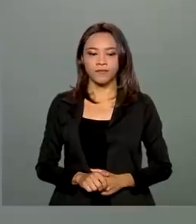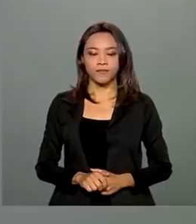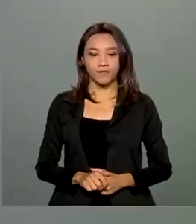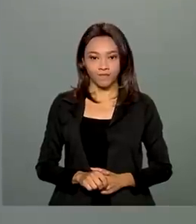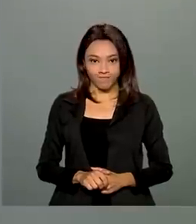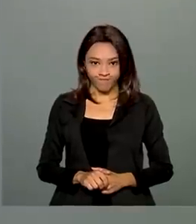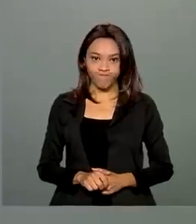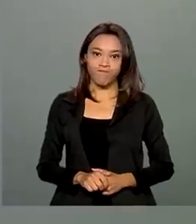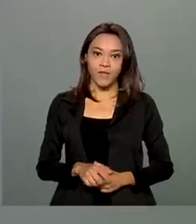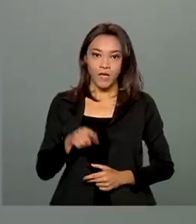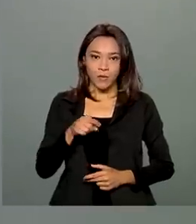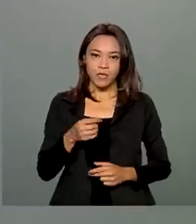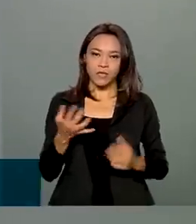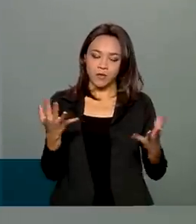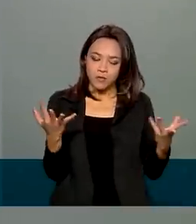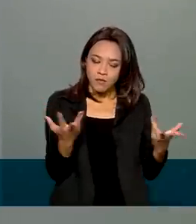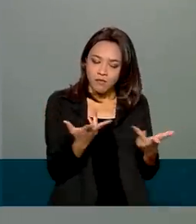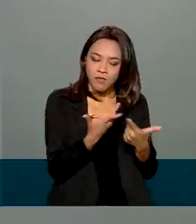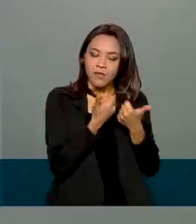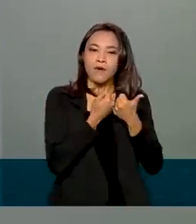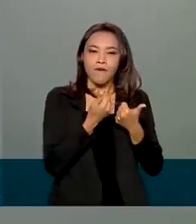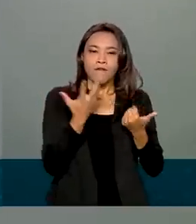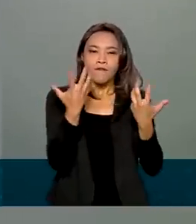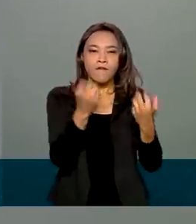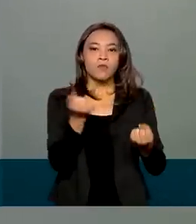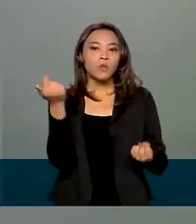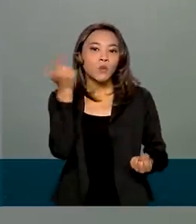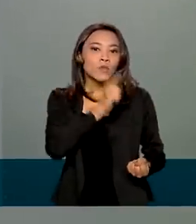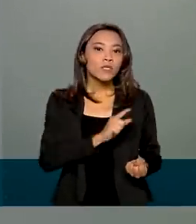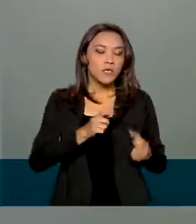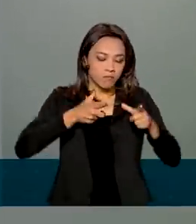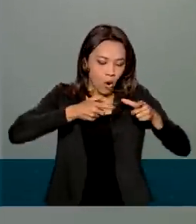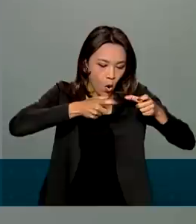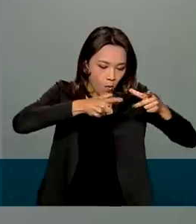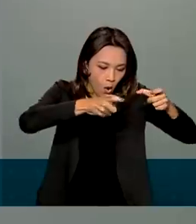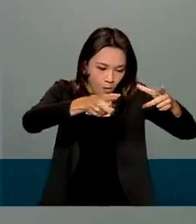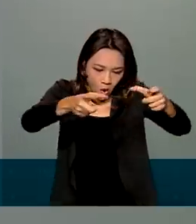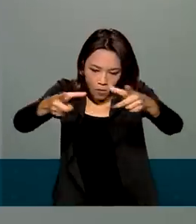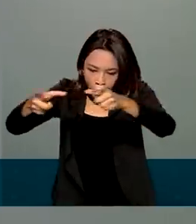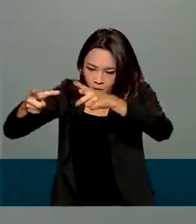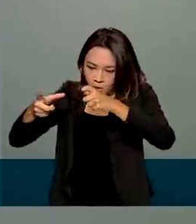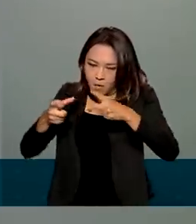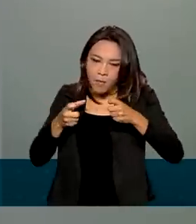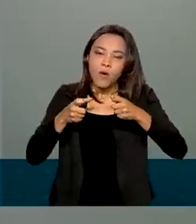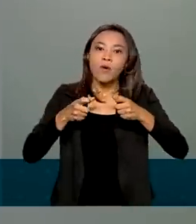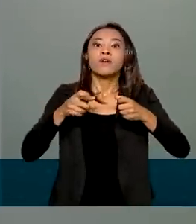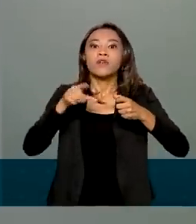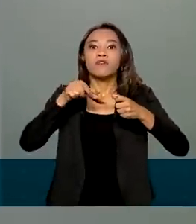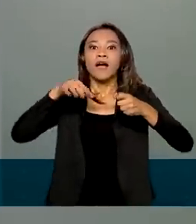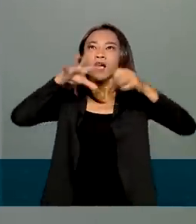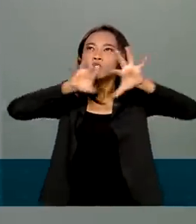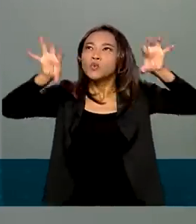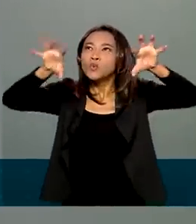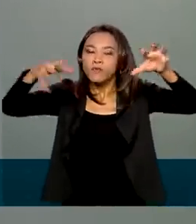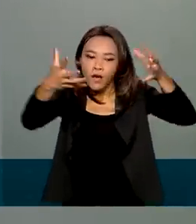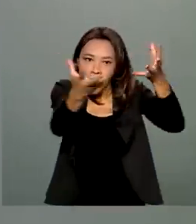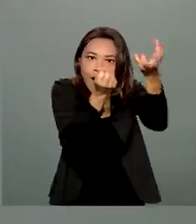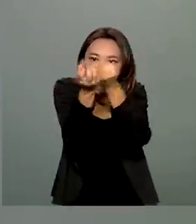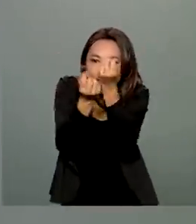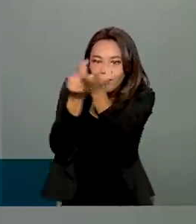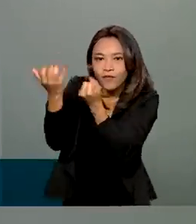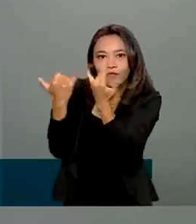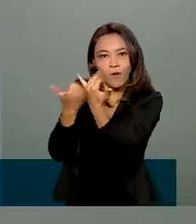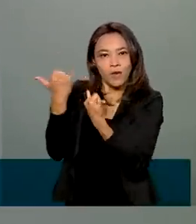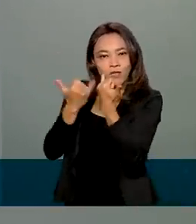Com esse aprimoramento nós vamos conseguir imagens que vão poder filtrar as nuvens em algumas regiões e com isso ter mais